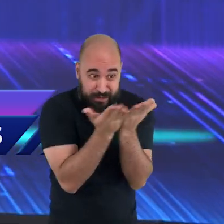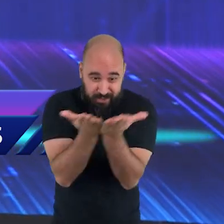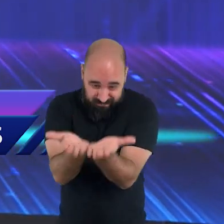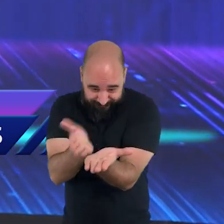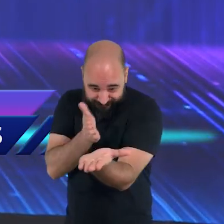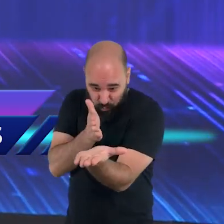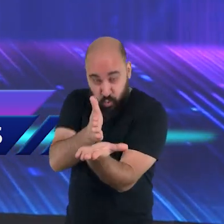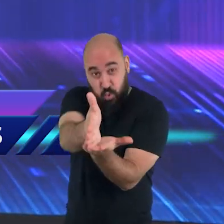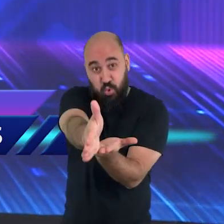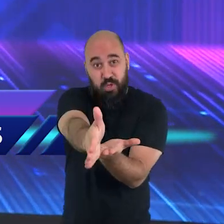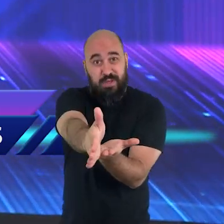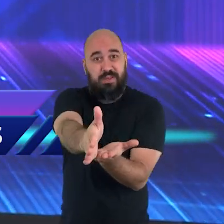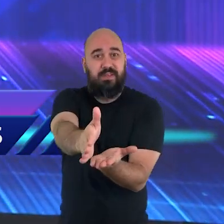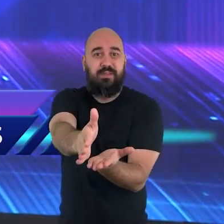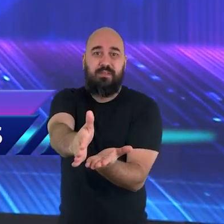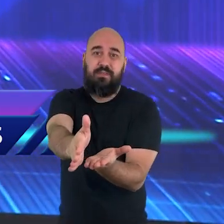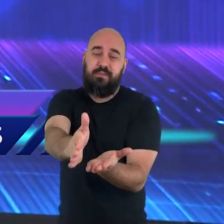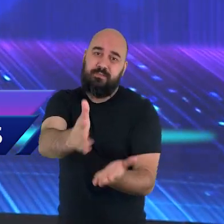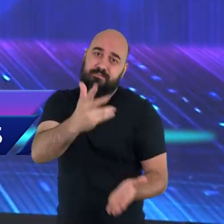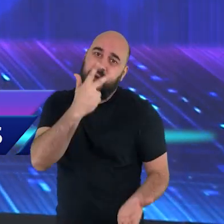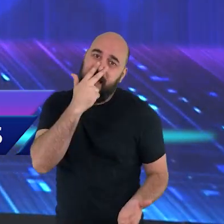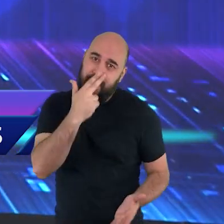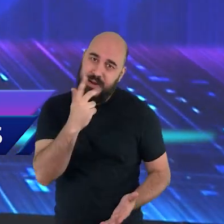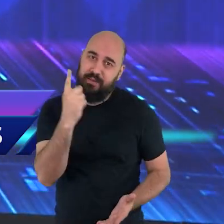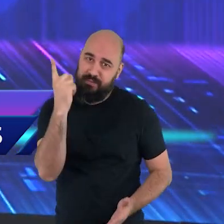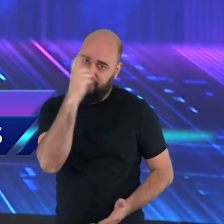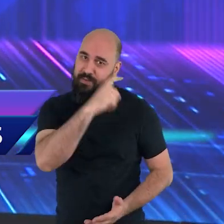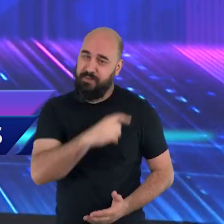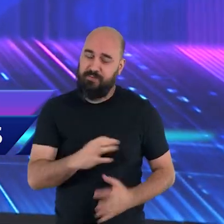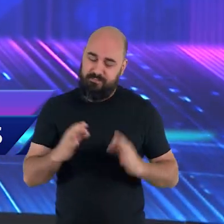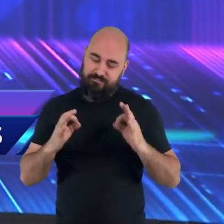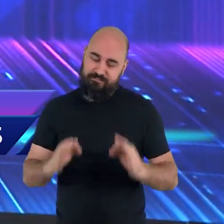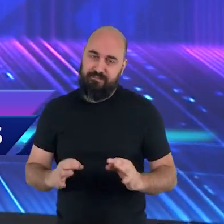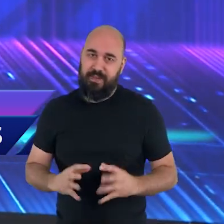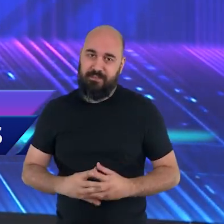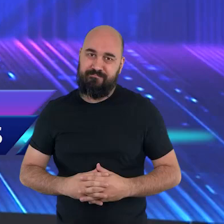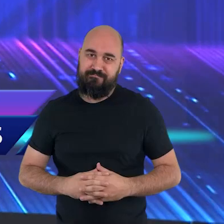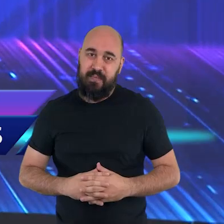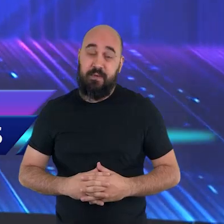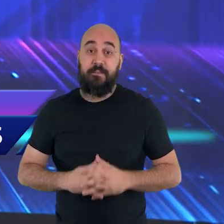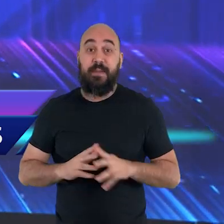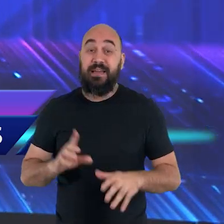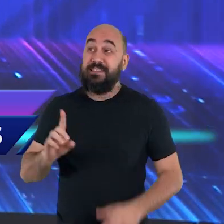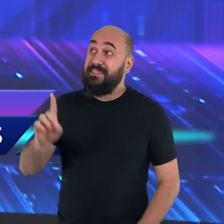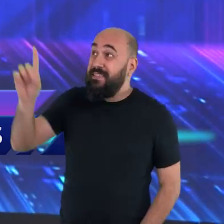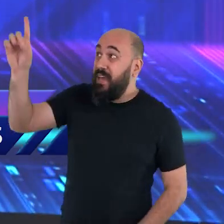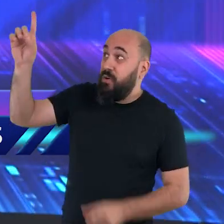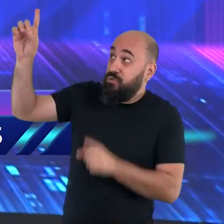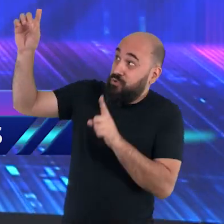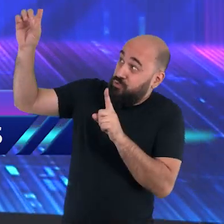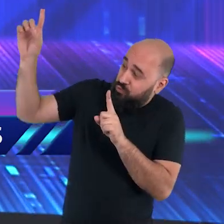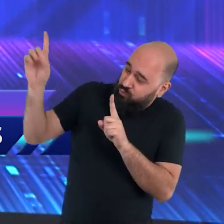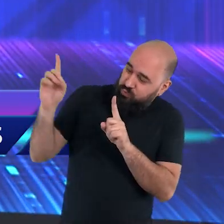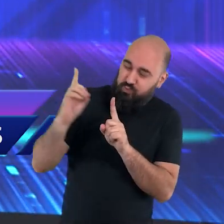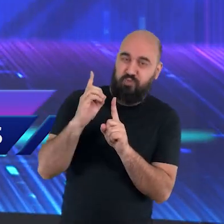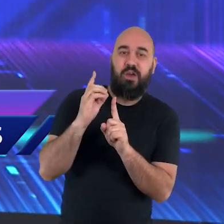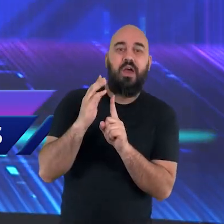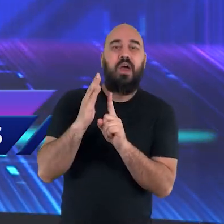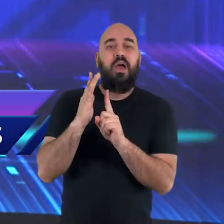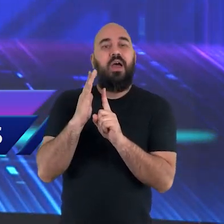E mesmo que lhe pareça difícil, deixa eu te dizer uma coisa. O difícil com Deus se torna fácil.